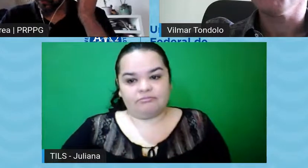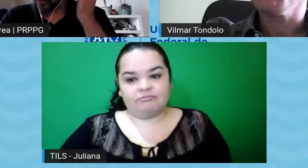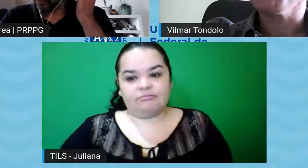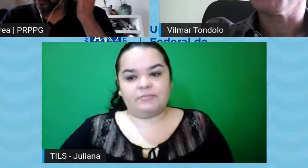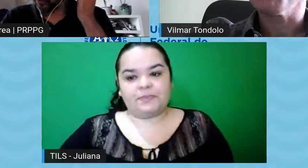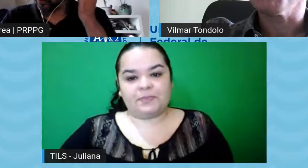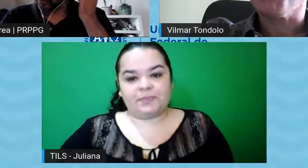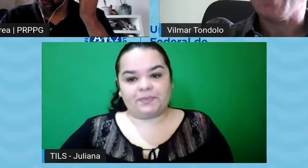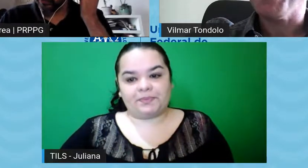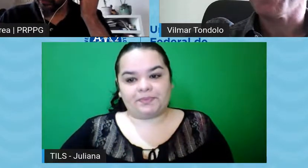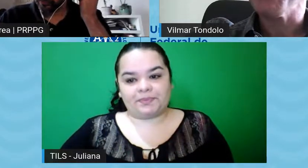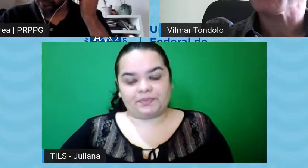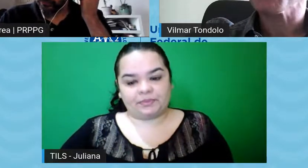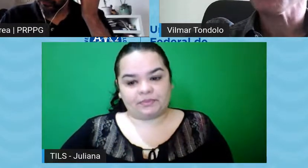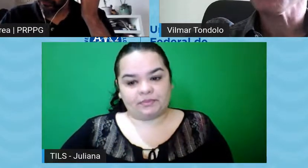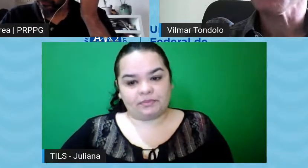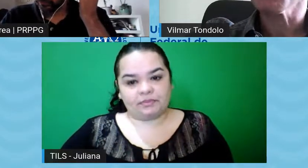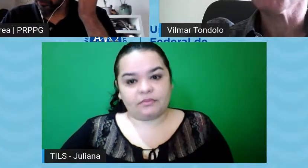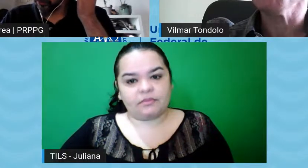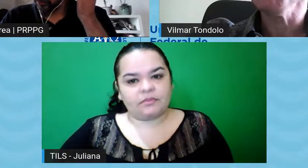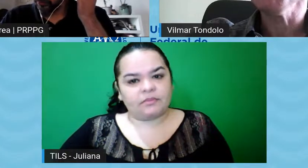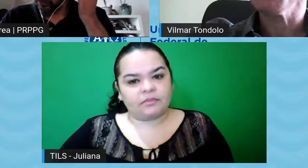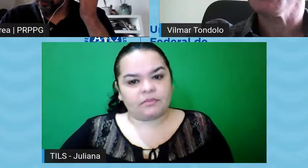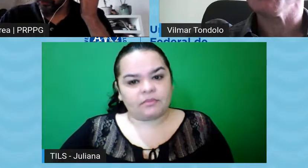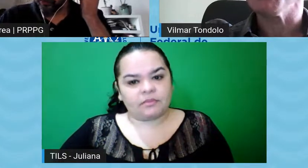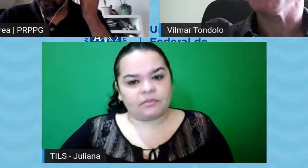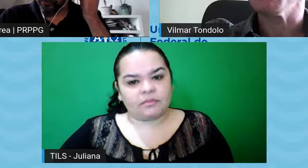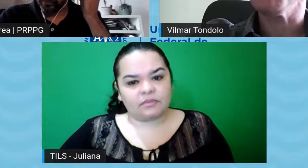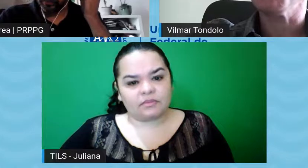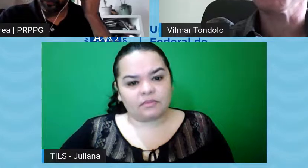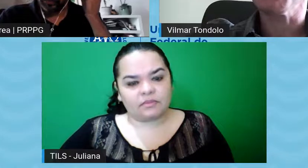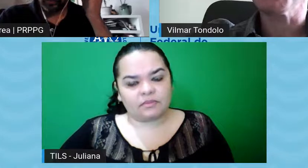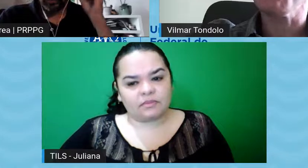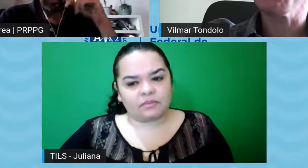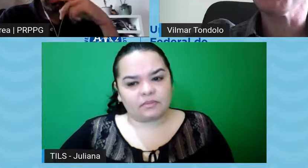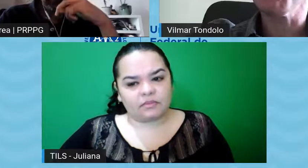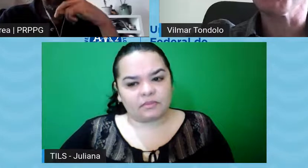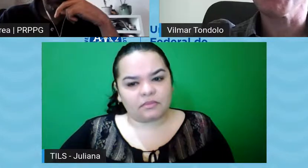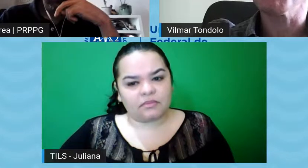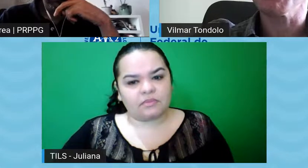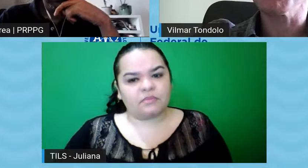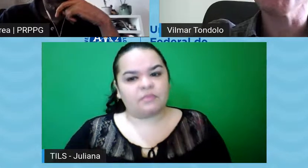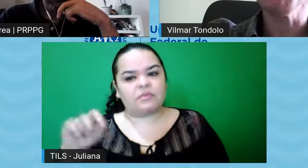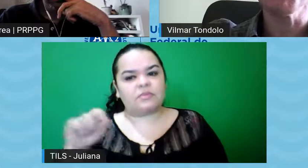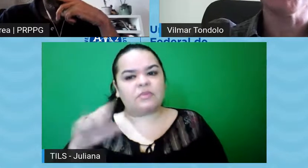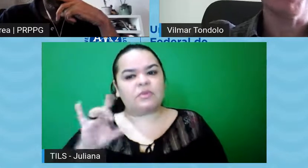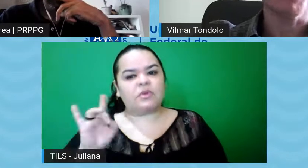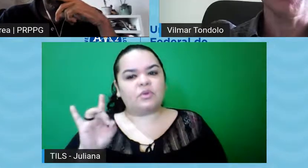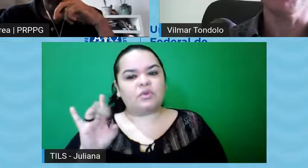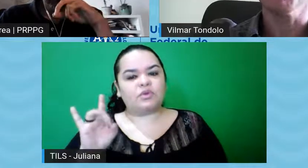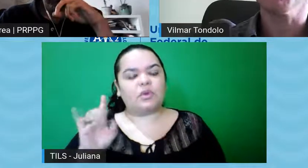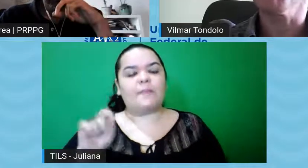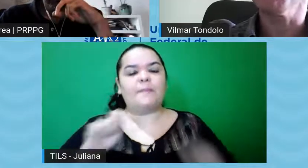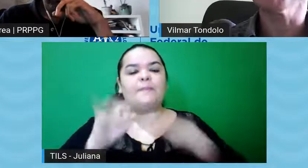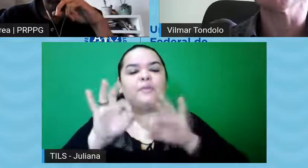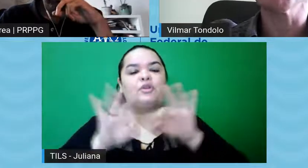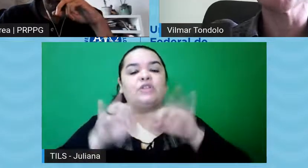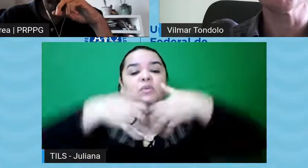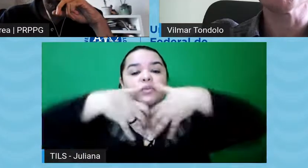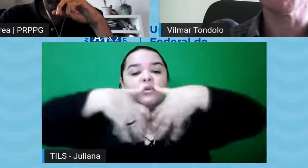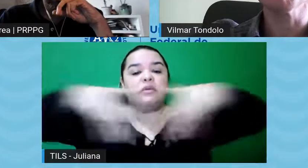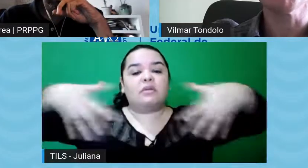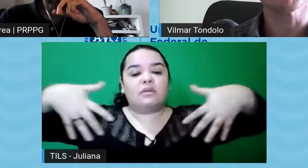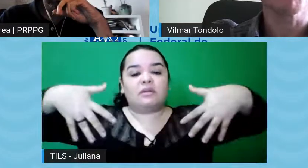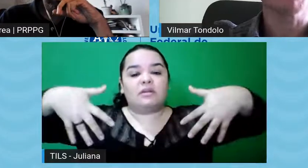Ah, tem uma pergunta do Fado, né, Sajio, se ele pode cadastrar apenas o projeto guarda-chuva, em que graduandos,